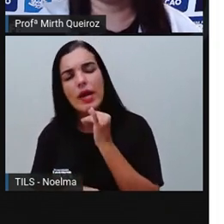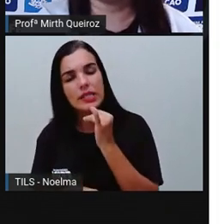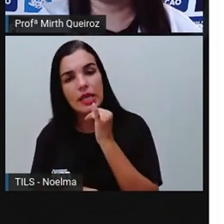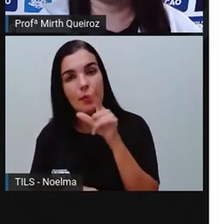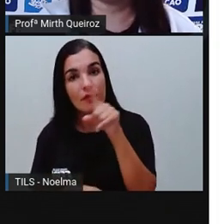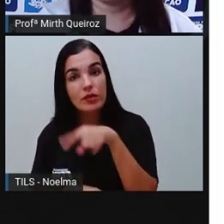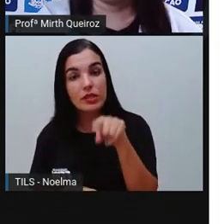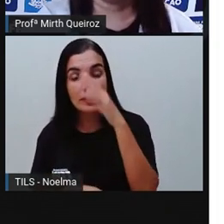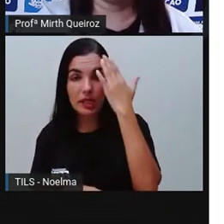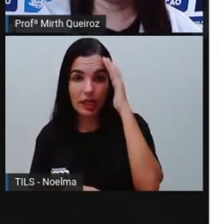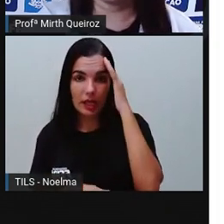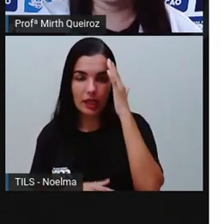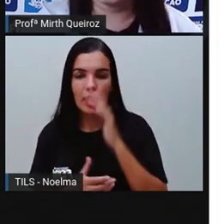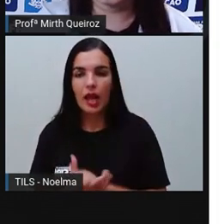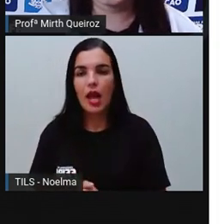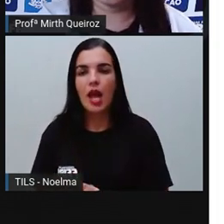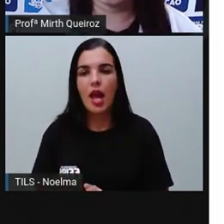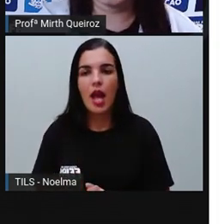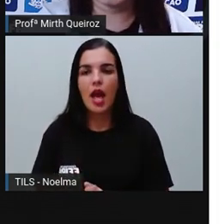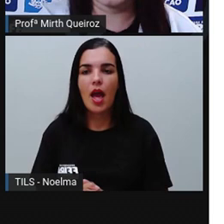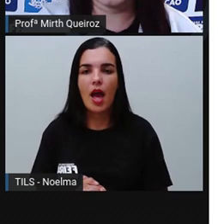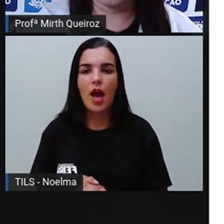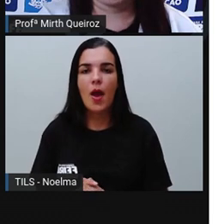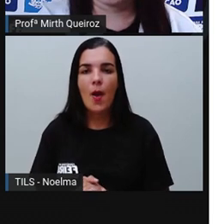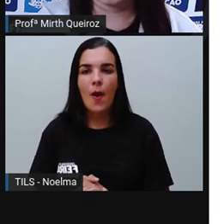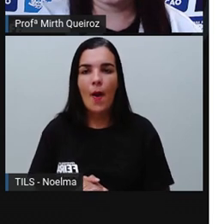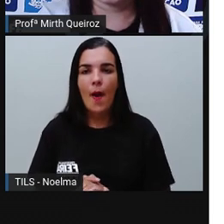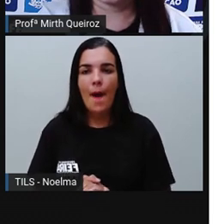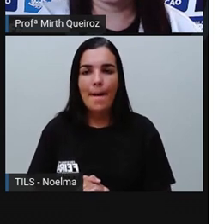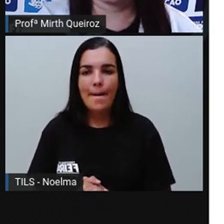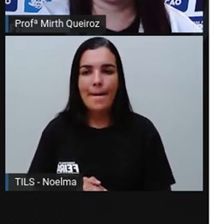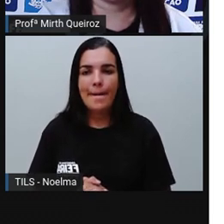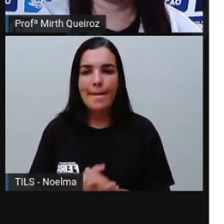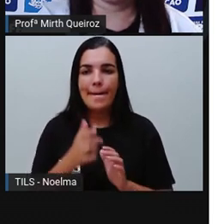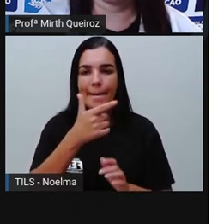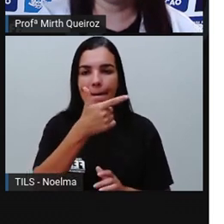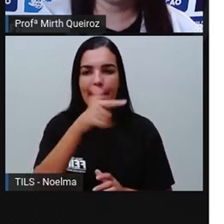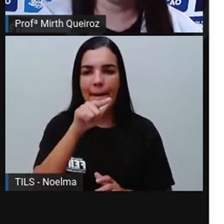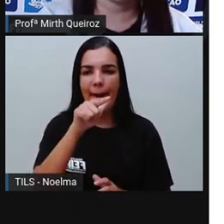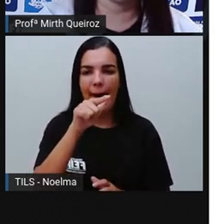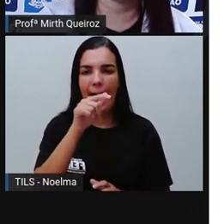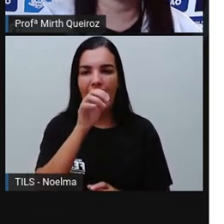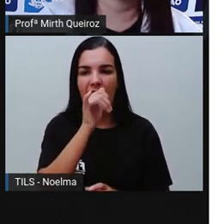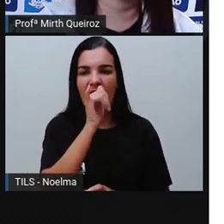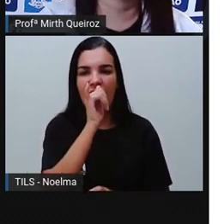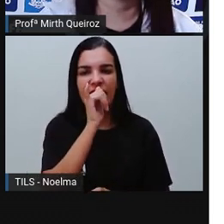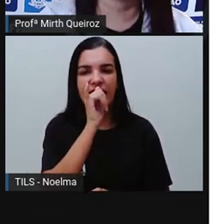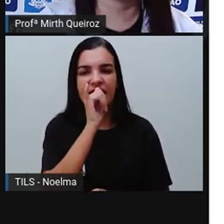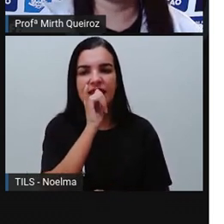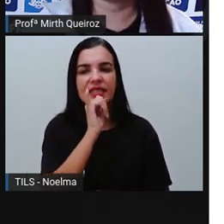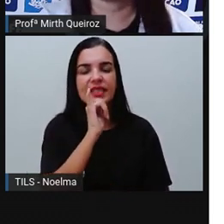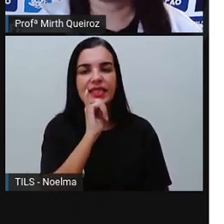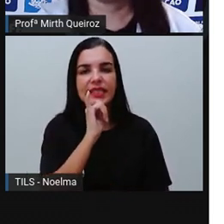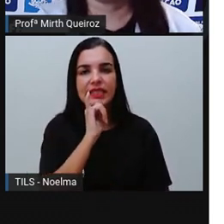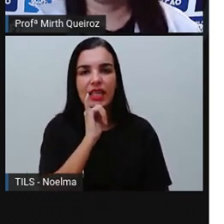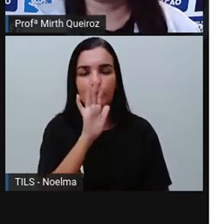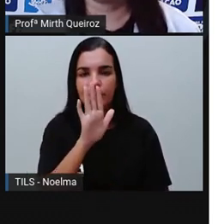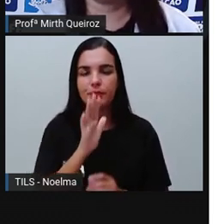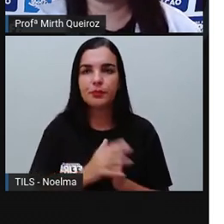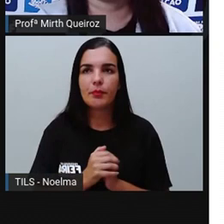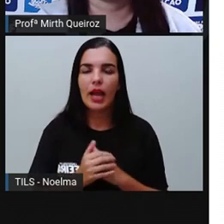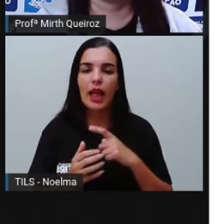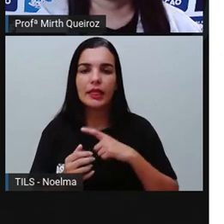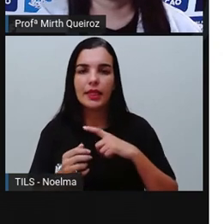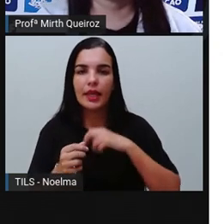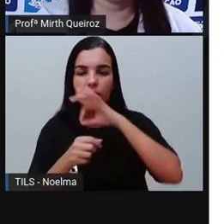entenderem aí. Por exemplo, se nós temos aqui a mosca, o sapo e a